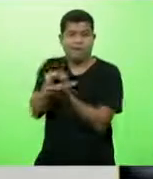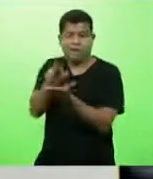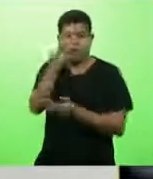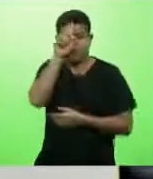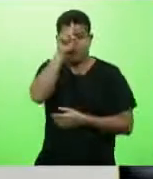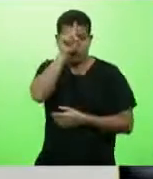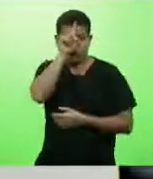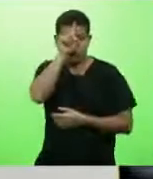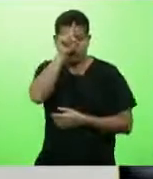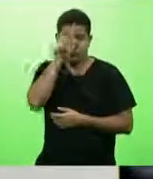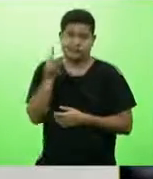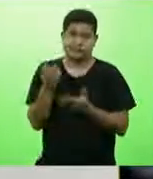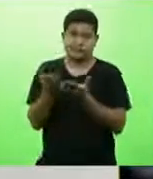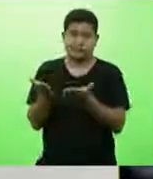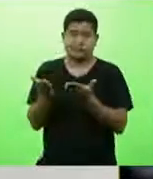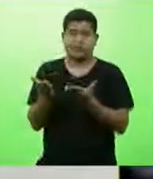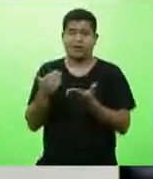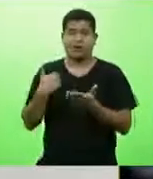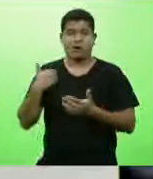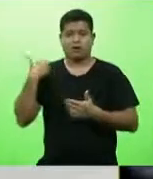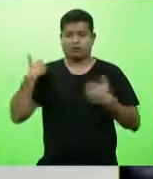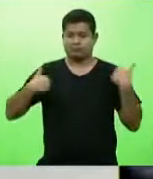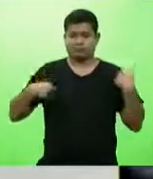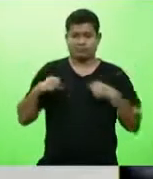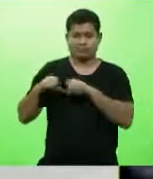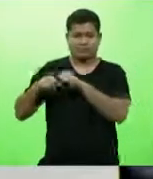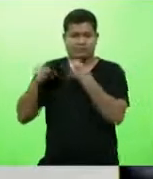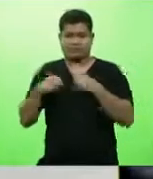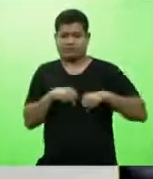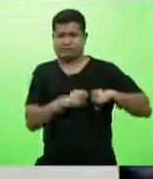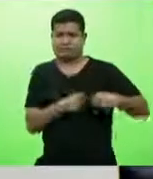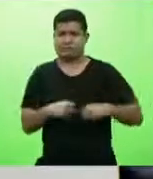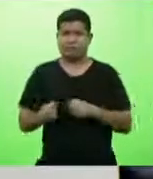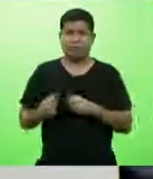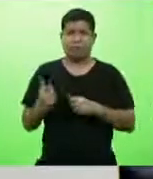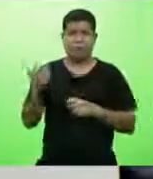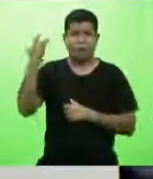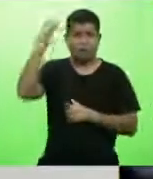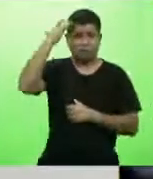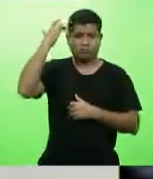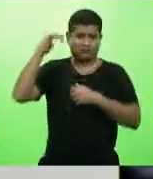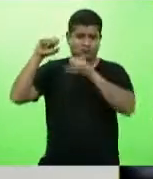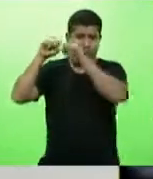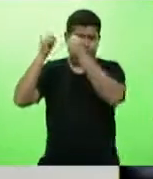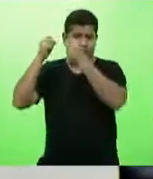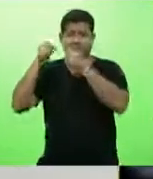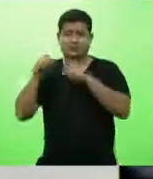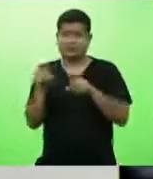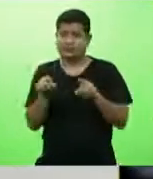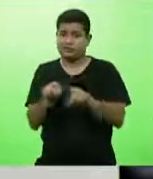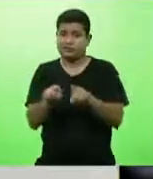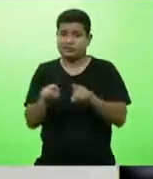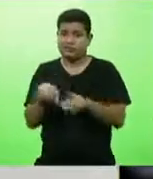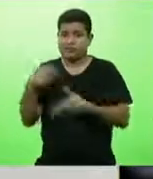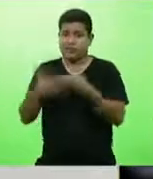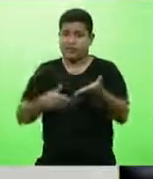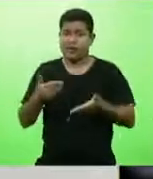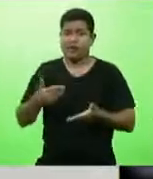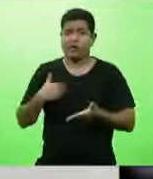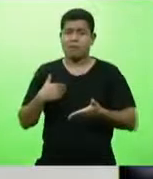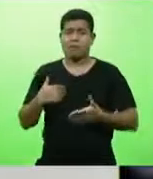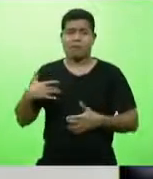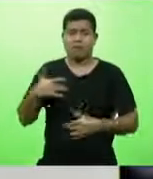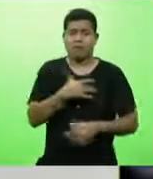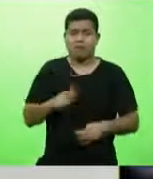traumatismos que com, mesmo assim, ficando sequelas, e hoje a preocupação é maior ainda.